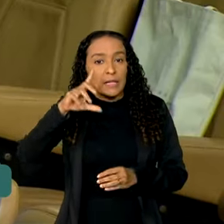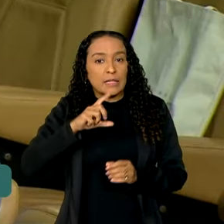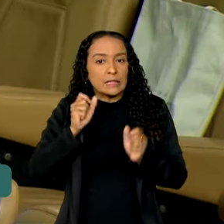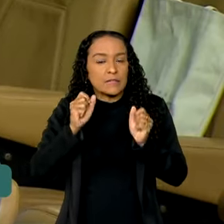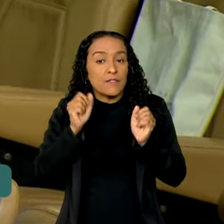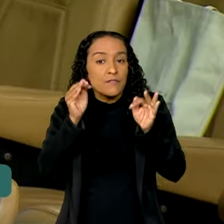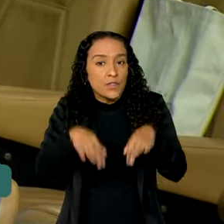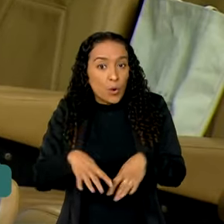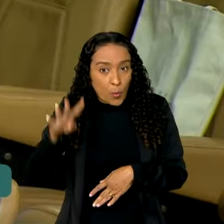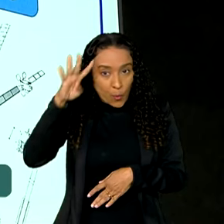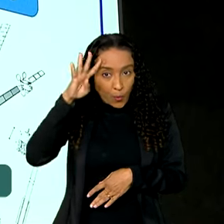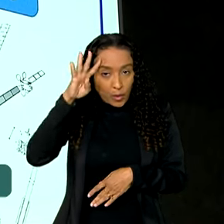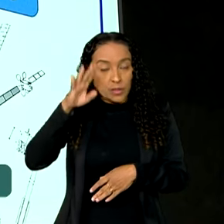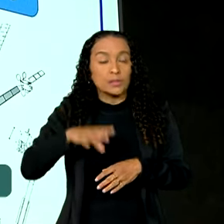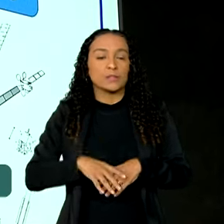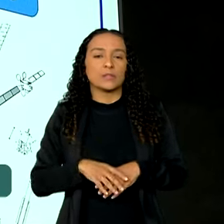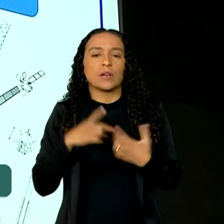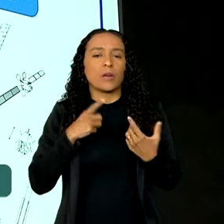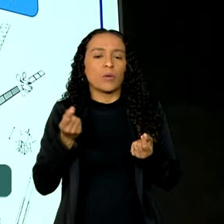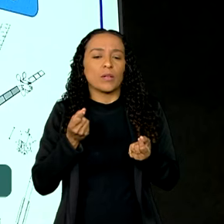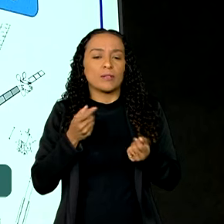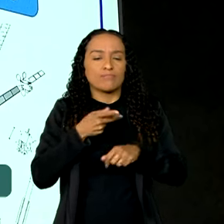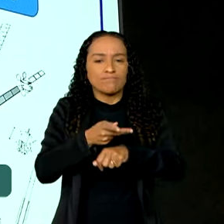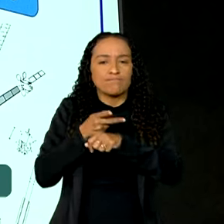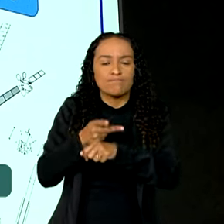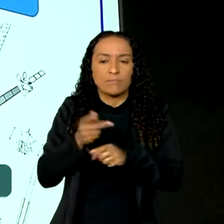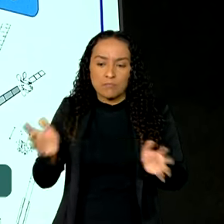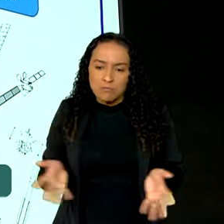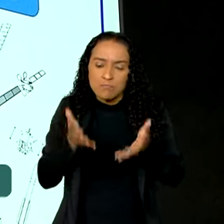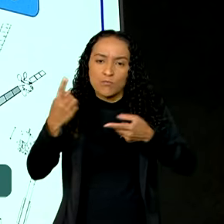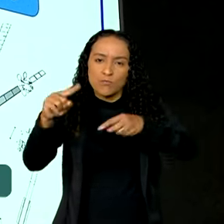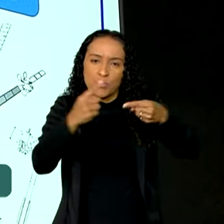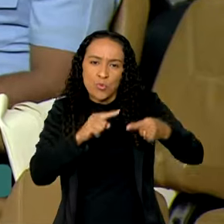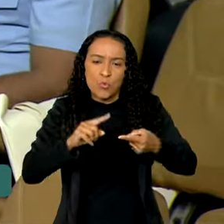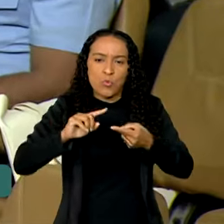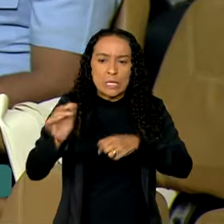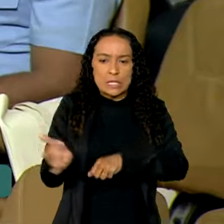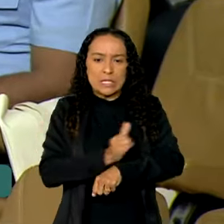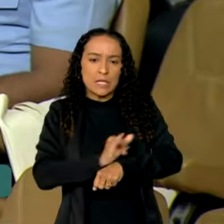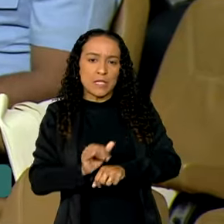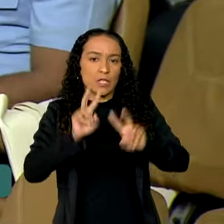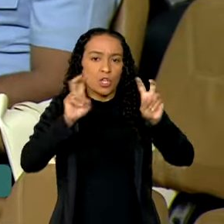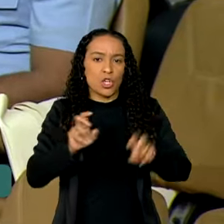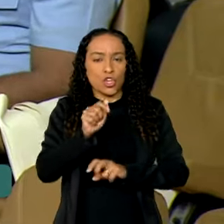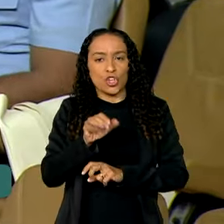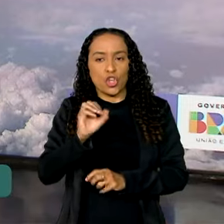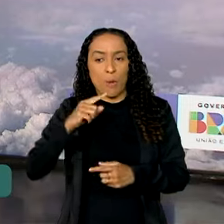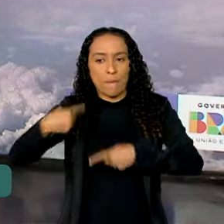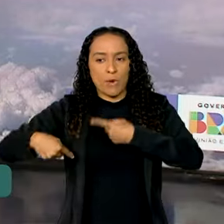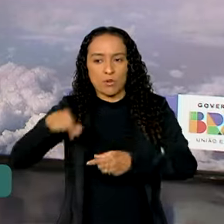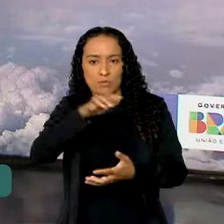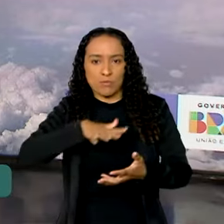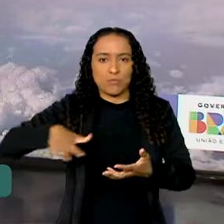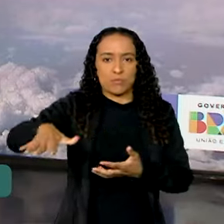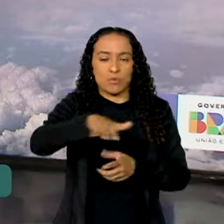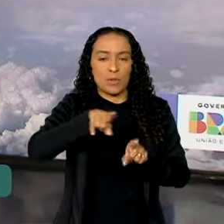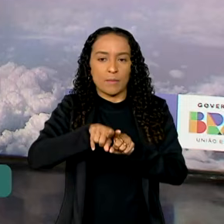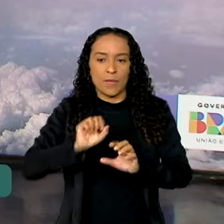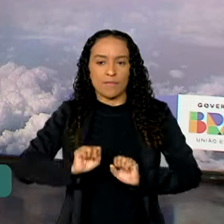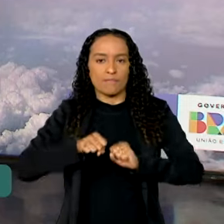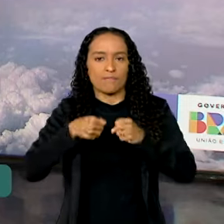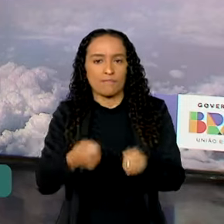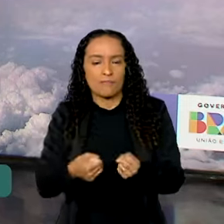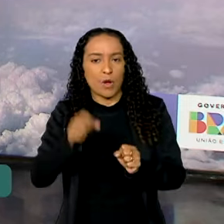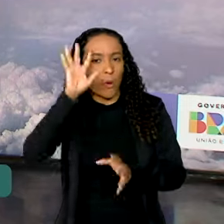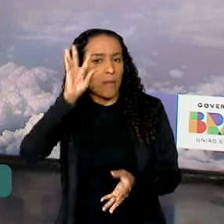termina nesta quarta-feira, busca fomentar as discussões estratégicas sobre a geopolítica espacial e fortalecer a